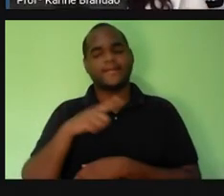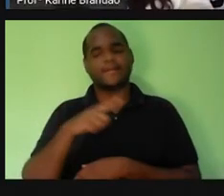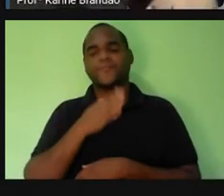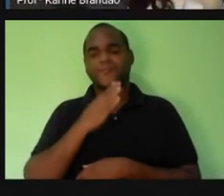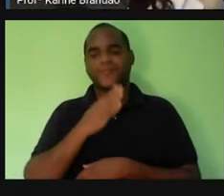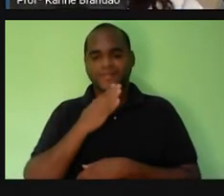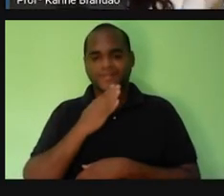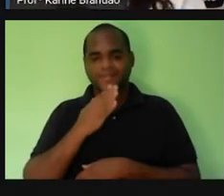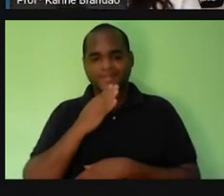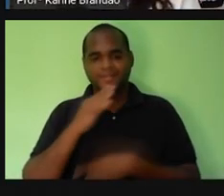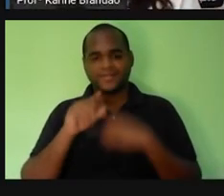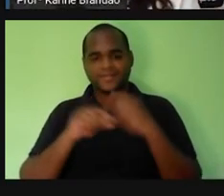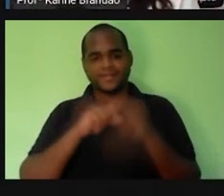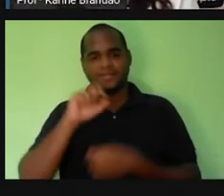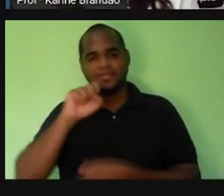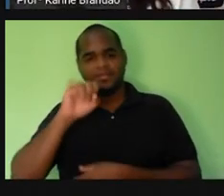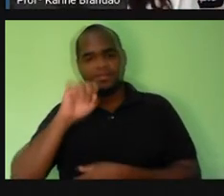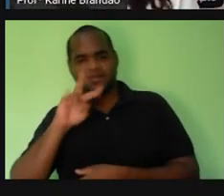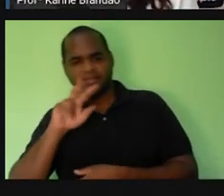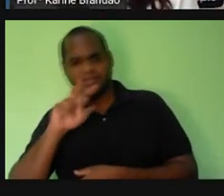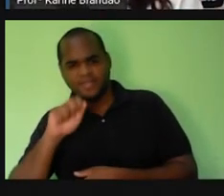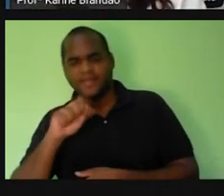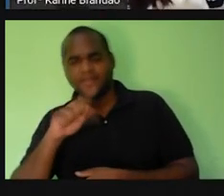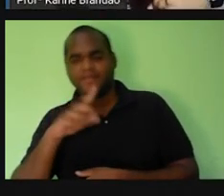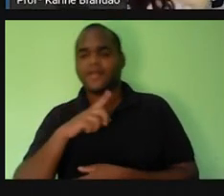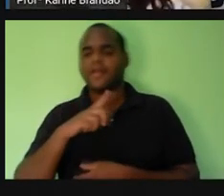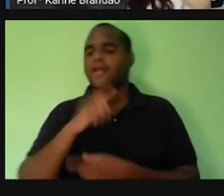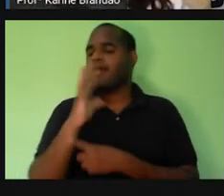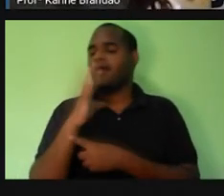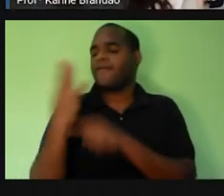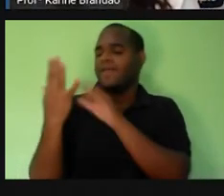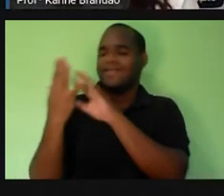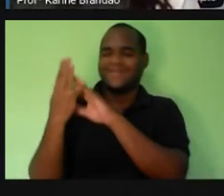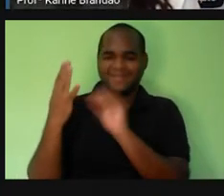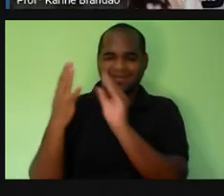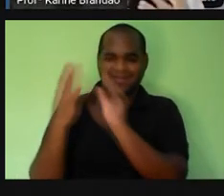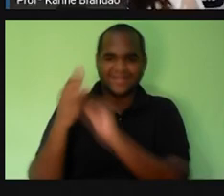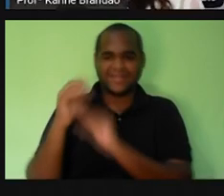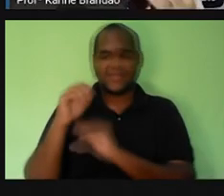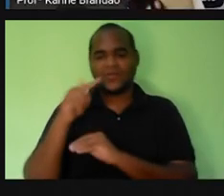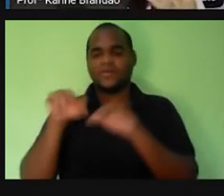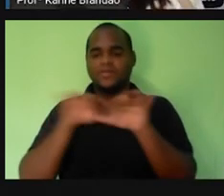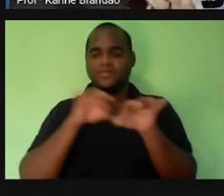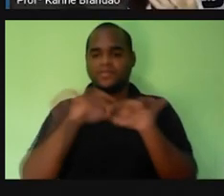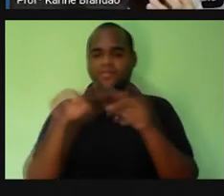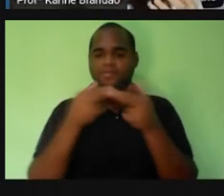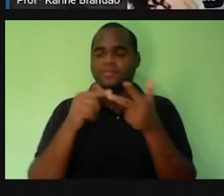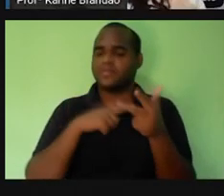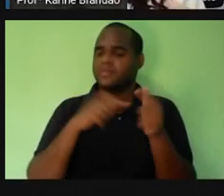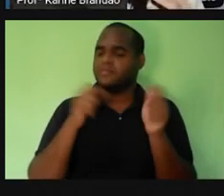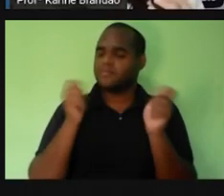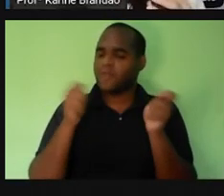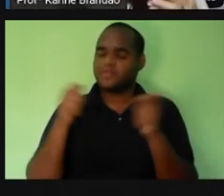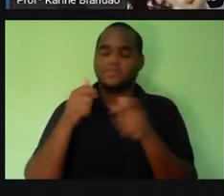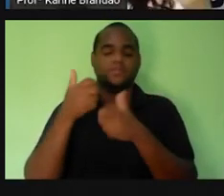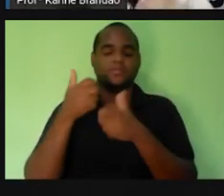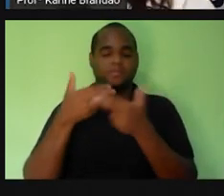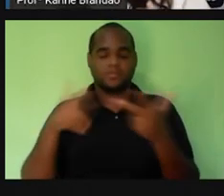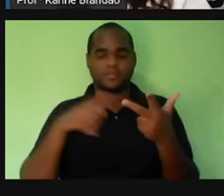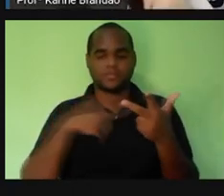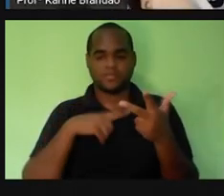de a seiva bruta da planta ou a seiva elaborada. São esses dois tecidos que vão